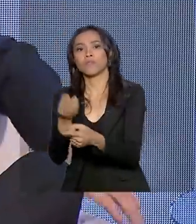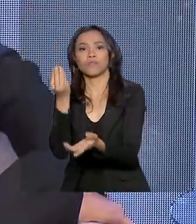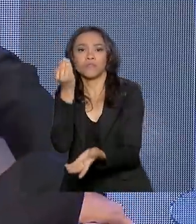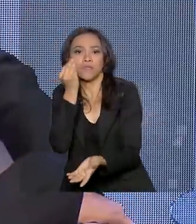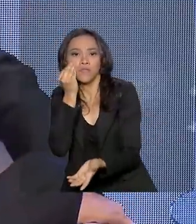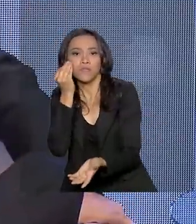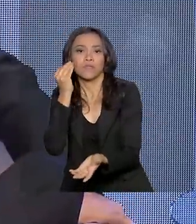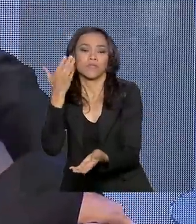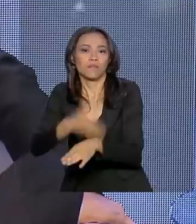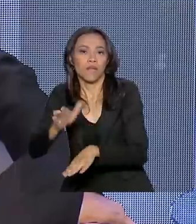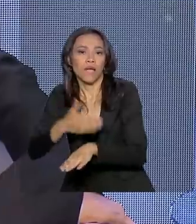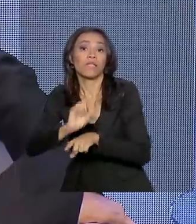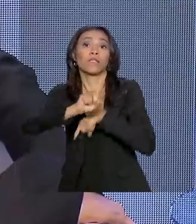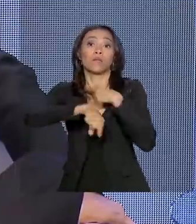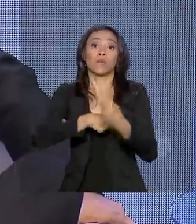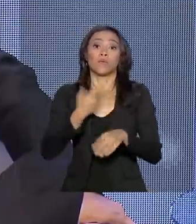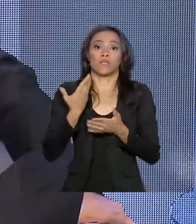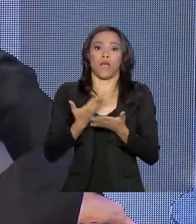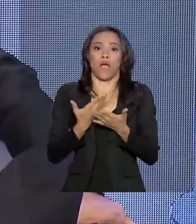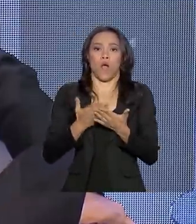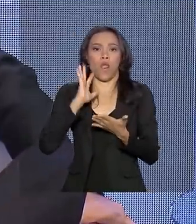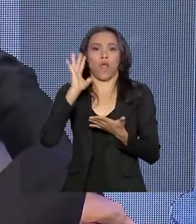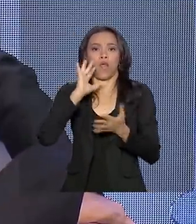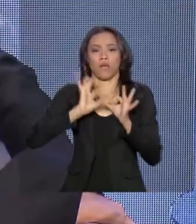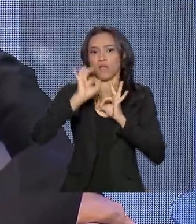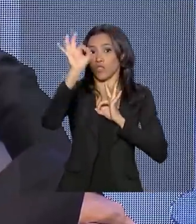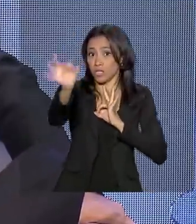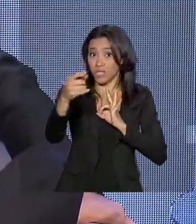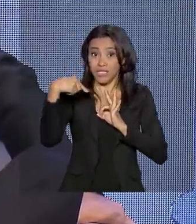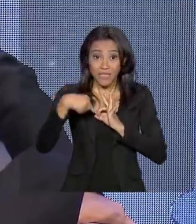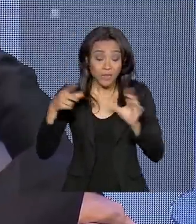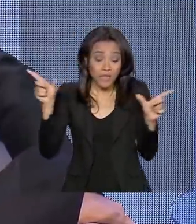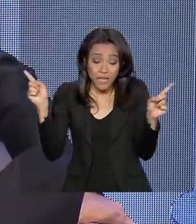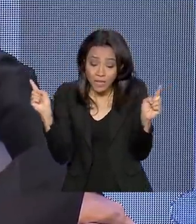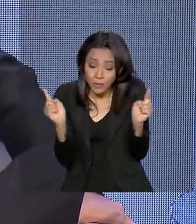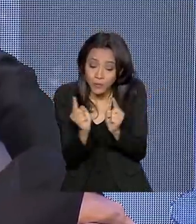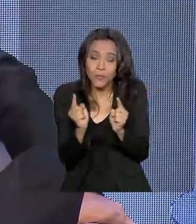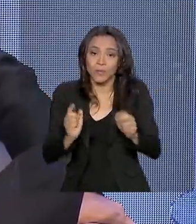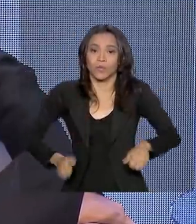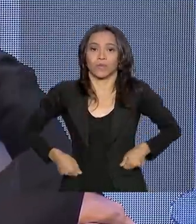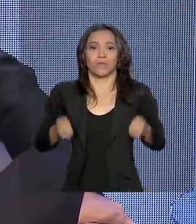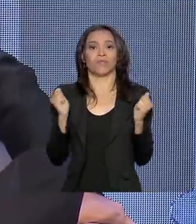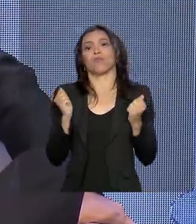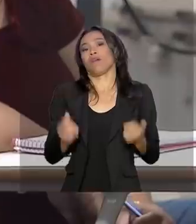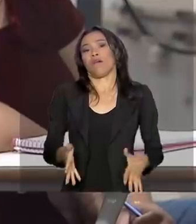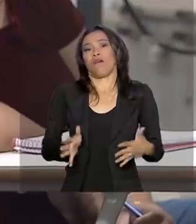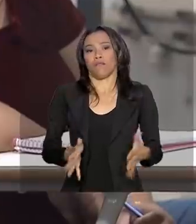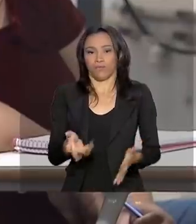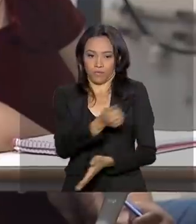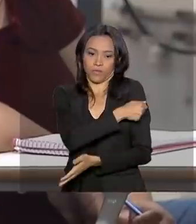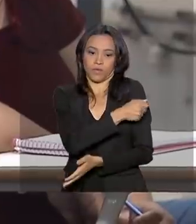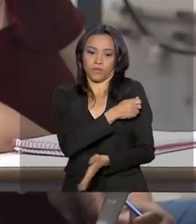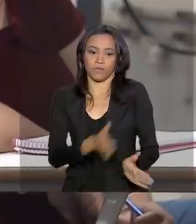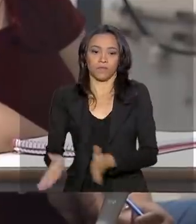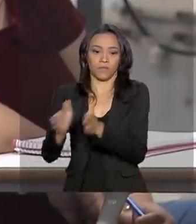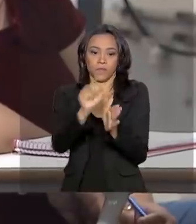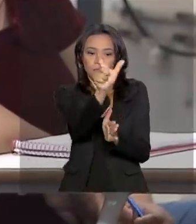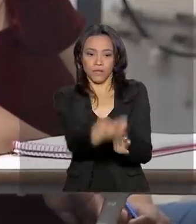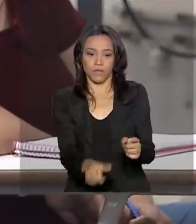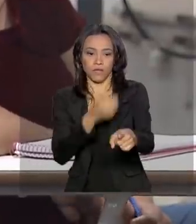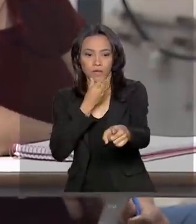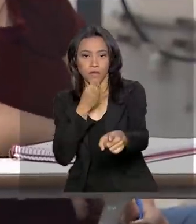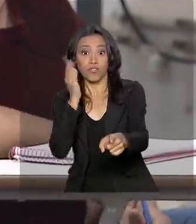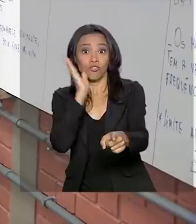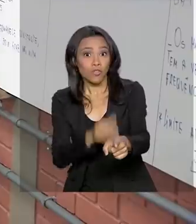sim, à distância. Essa combinação reduz dramaticamente o custo do aluno por ano. Jerry já está